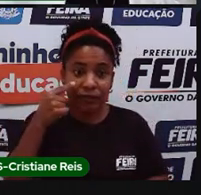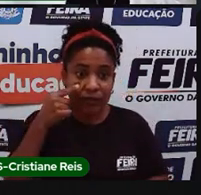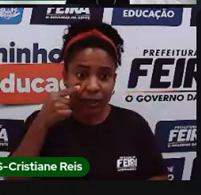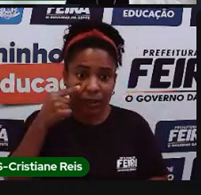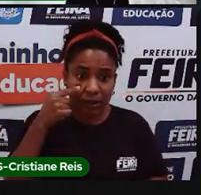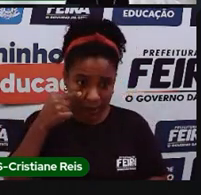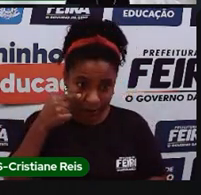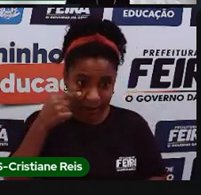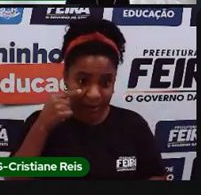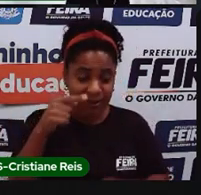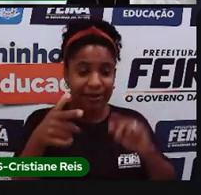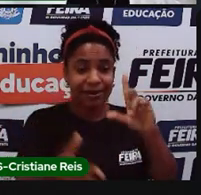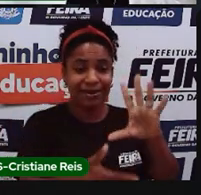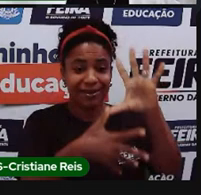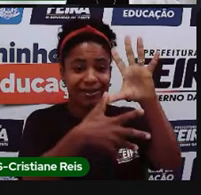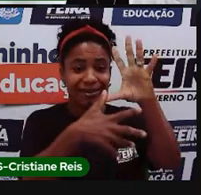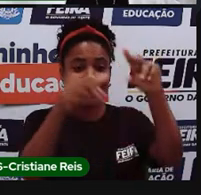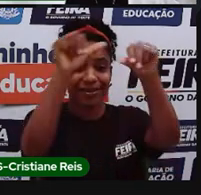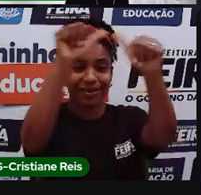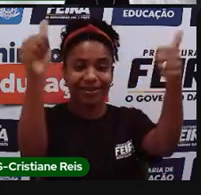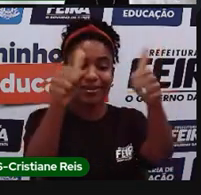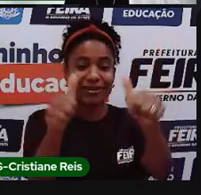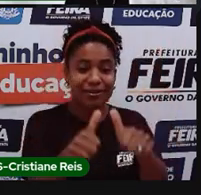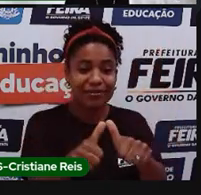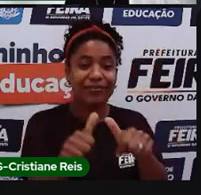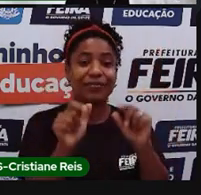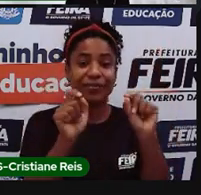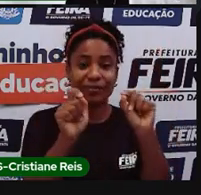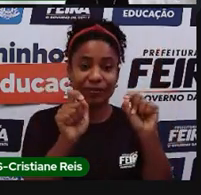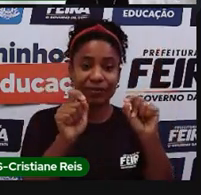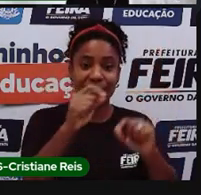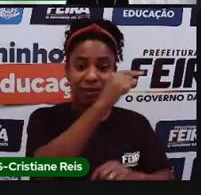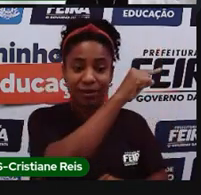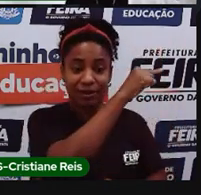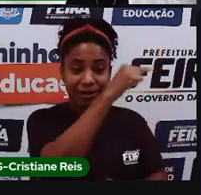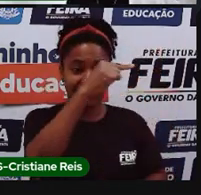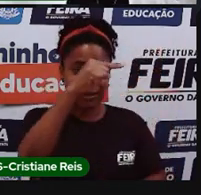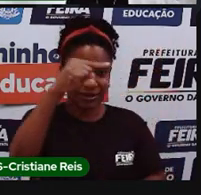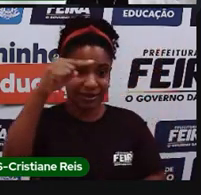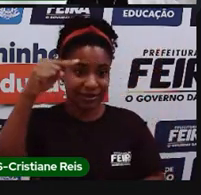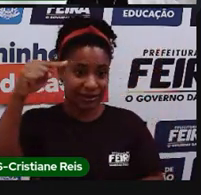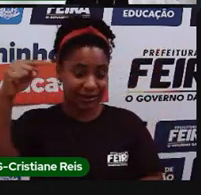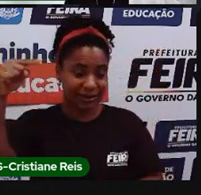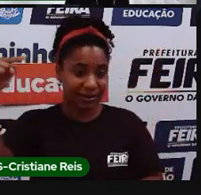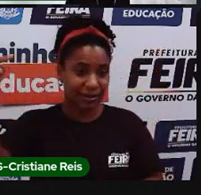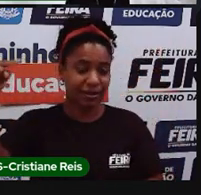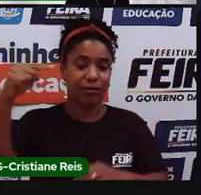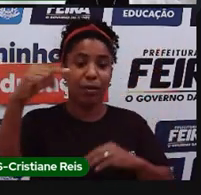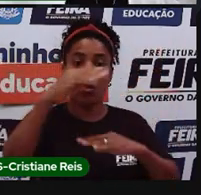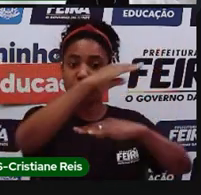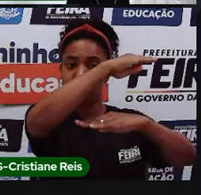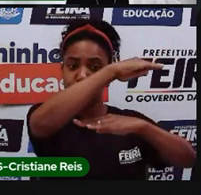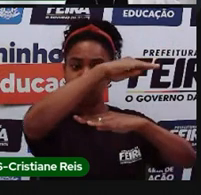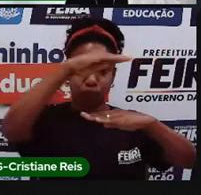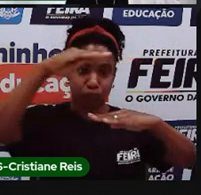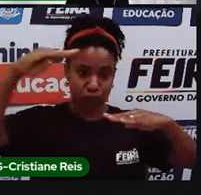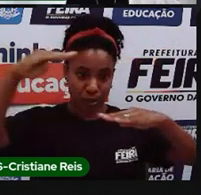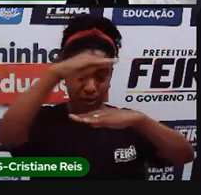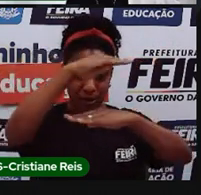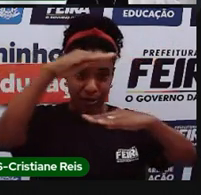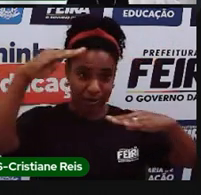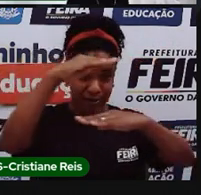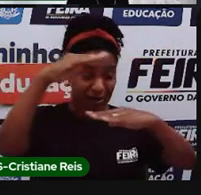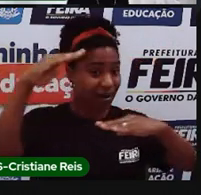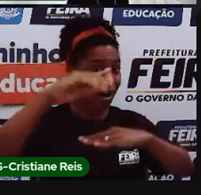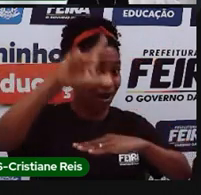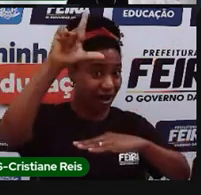tem no mapa, que são a questão, né, das linhas imaginárias, que é a parte que a gente tem as latitudes e as